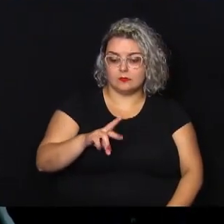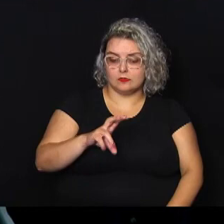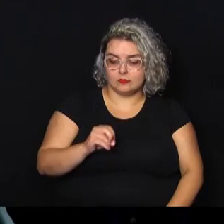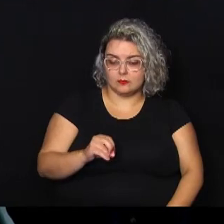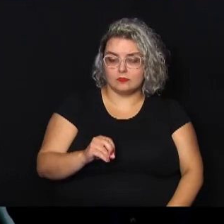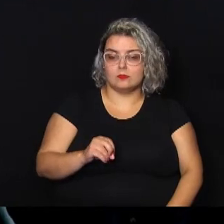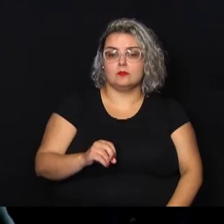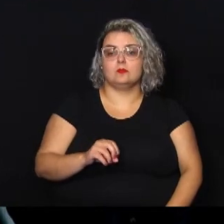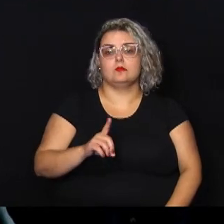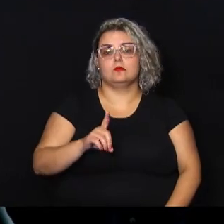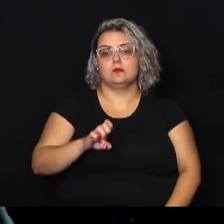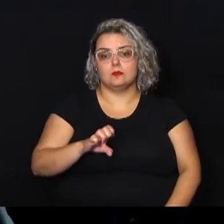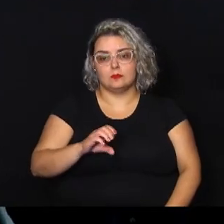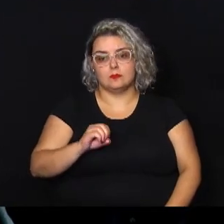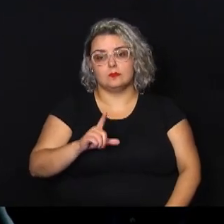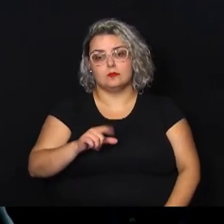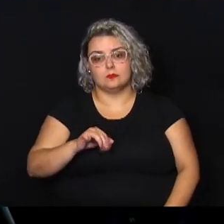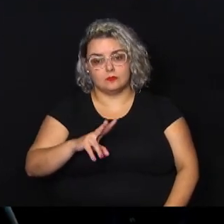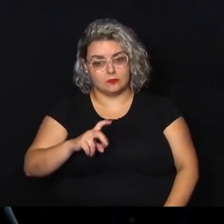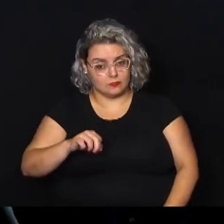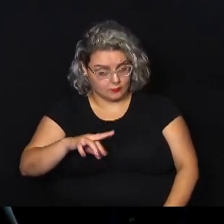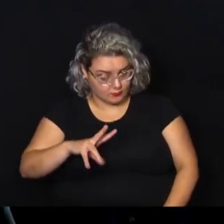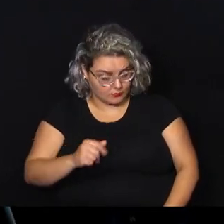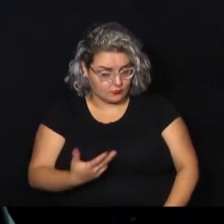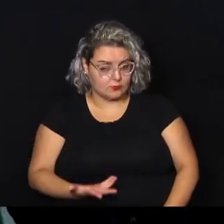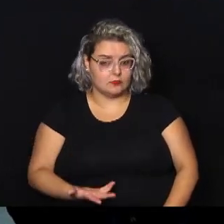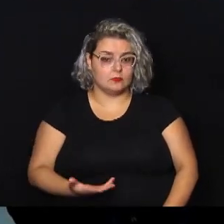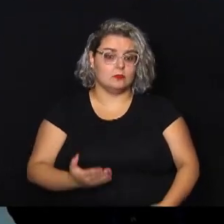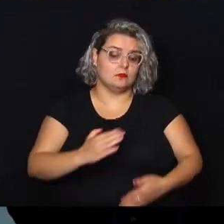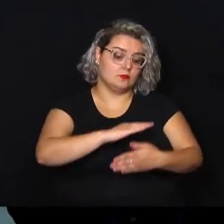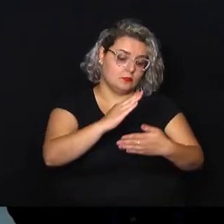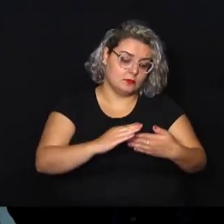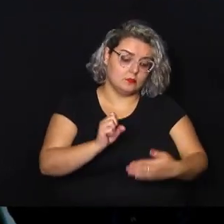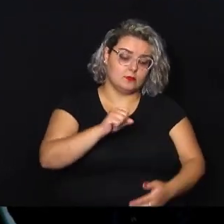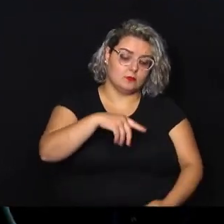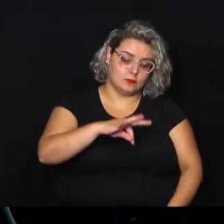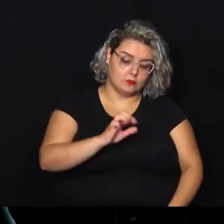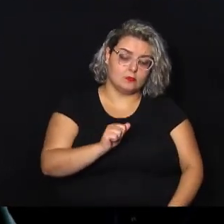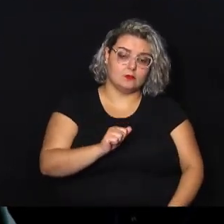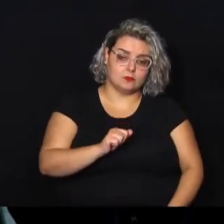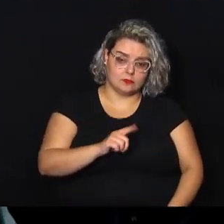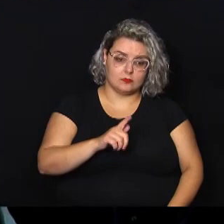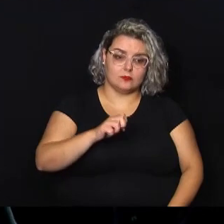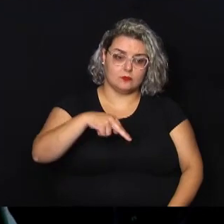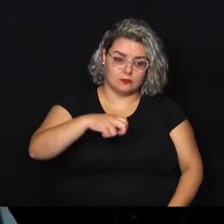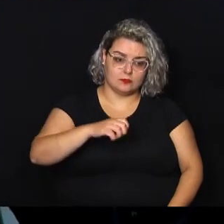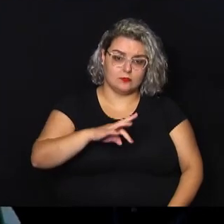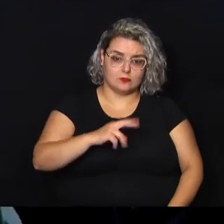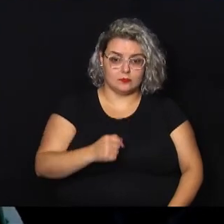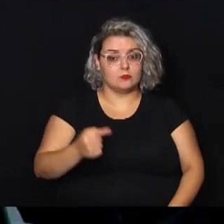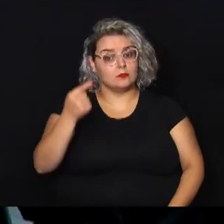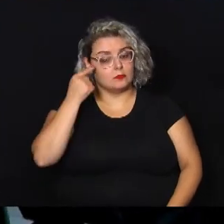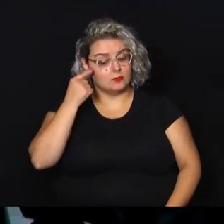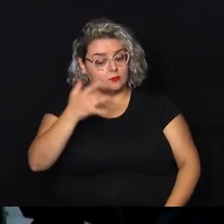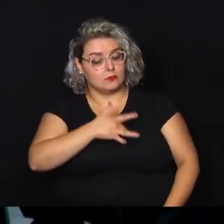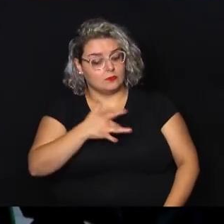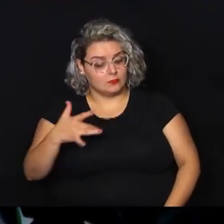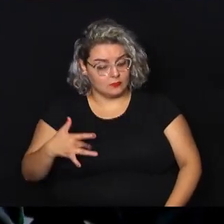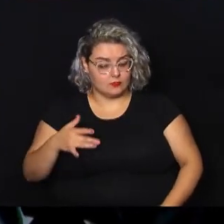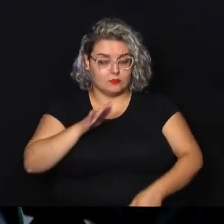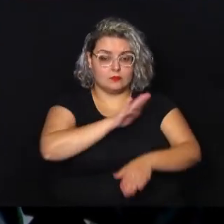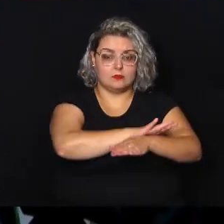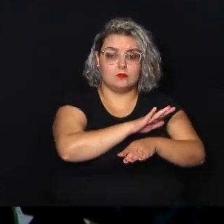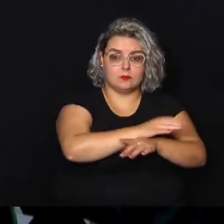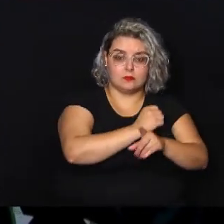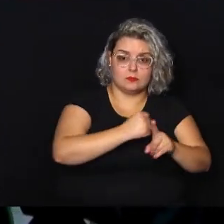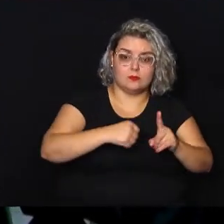equipamentos ali para a Mata de Santa Genebra porque nós também temos que pensar na saúde, na assistência social, mas também nós temos